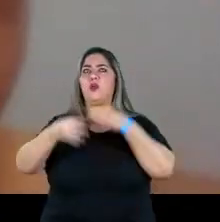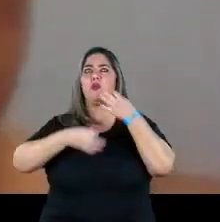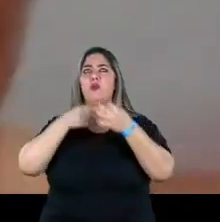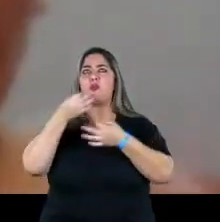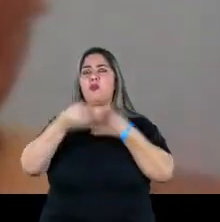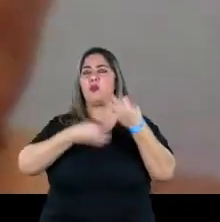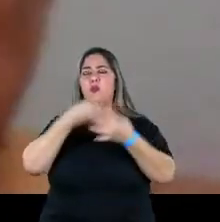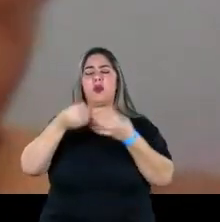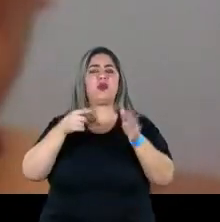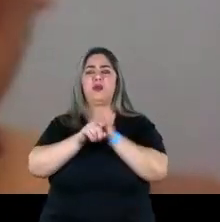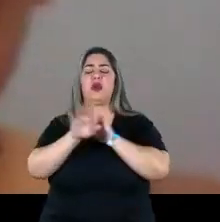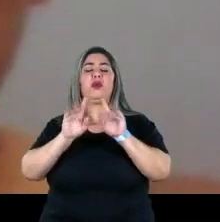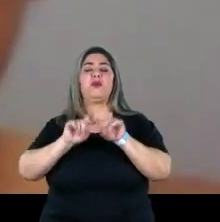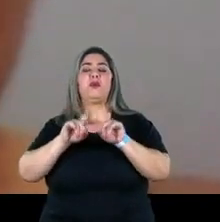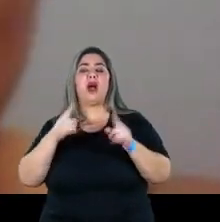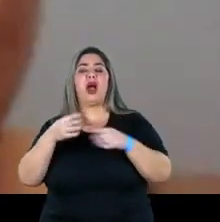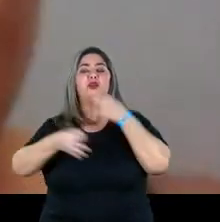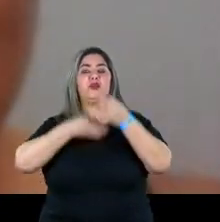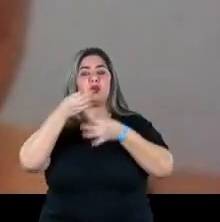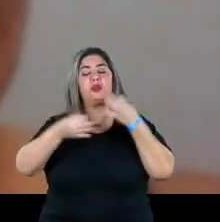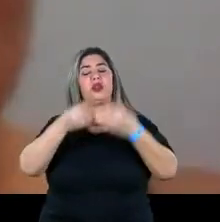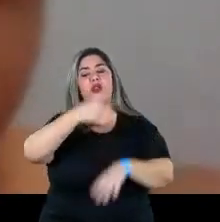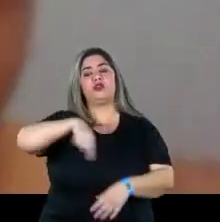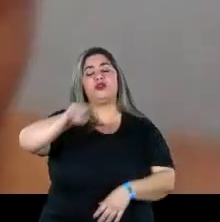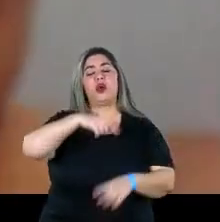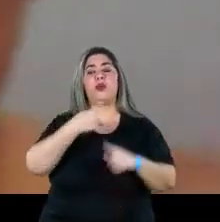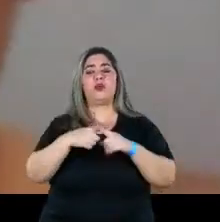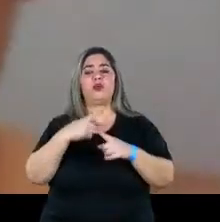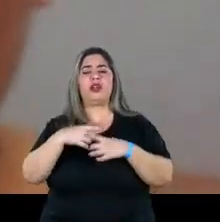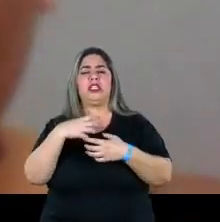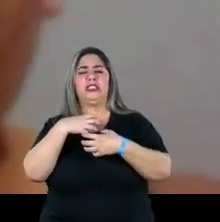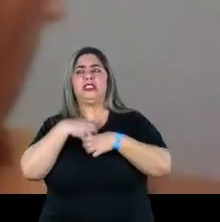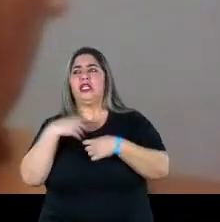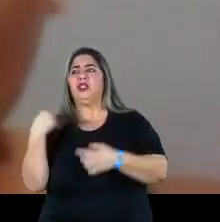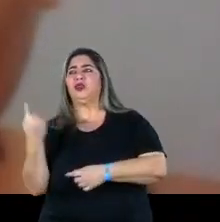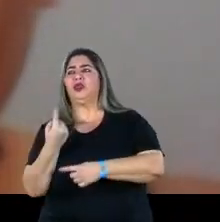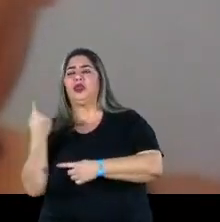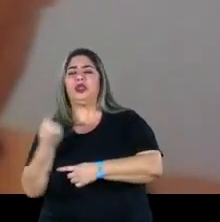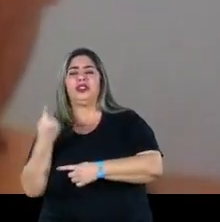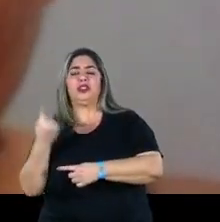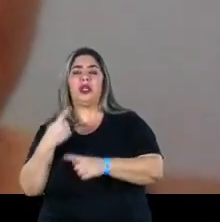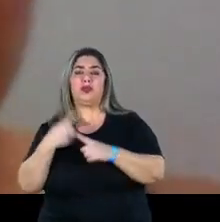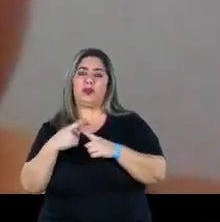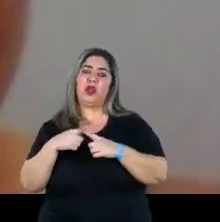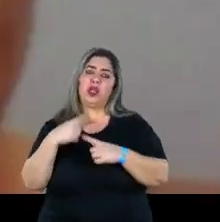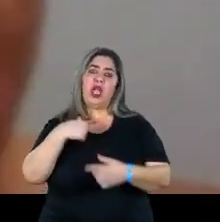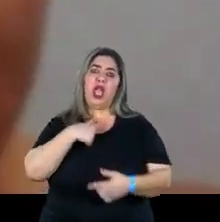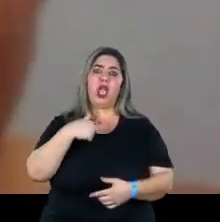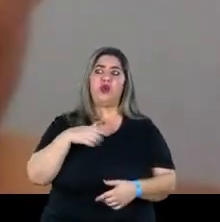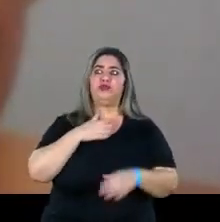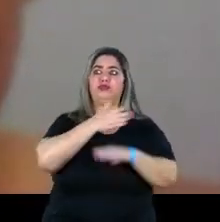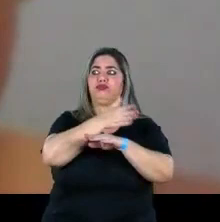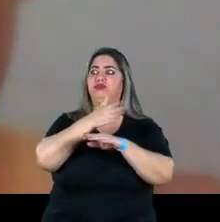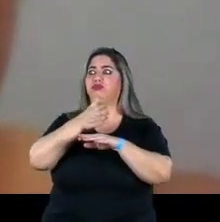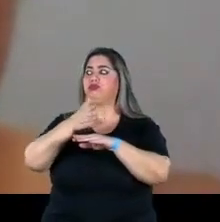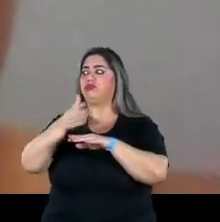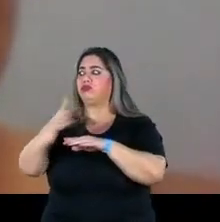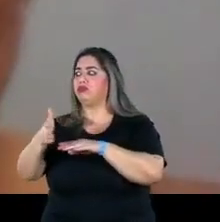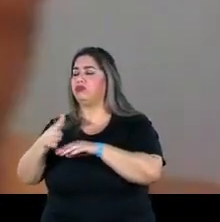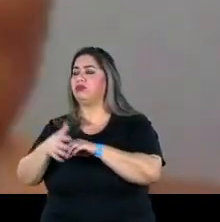opinião, não é nenhum questionamento, mas uma opinião, né? Por que que a gente se sente tão sozinho? Eu digo isso porque eu estou em vários,